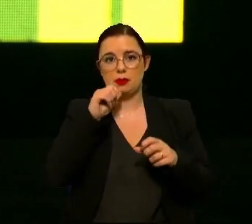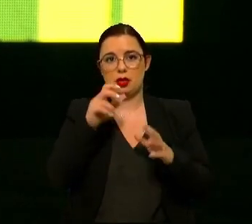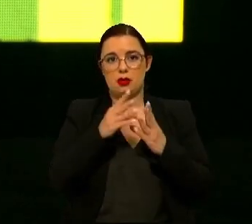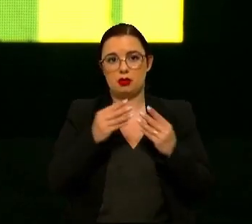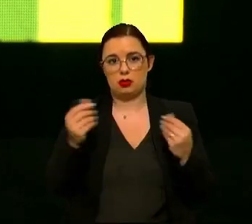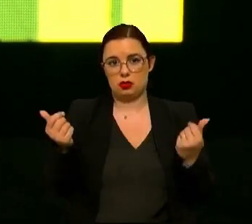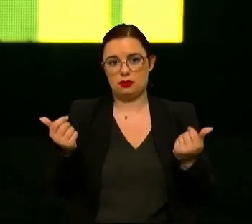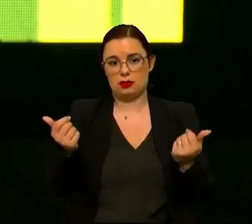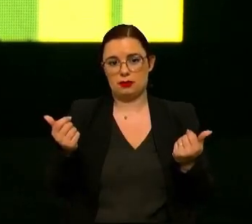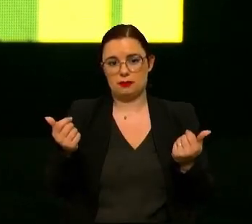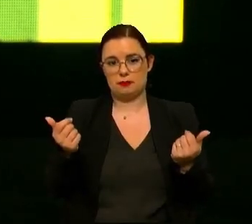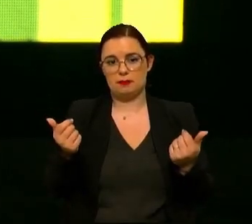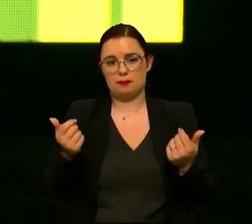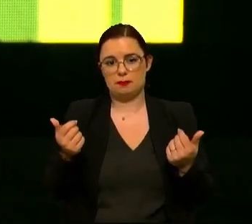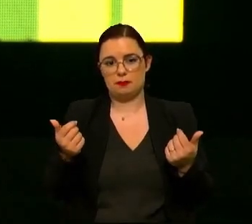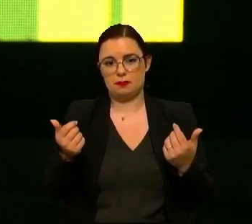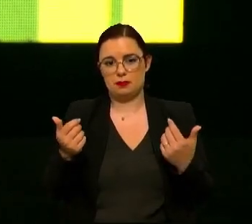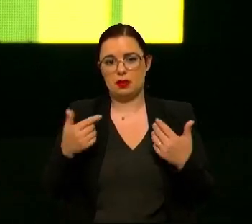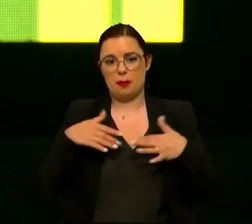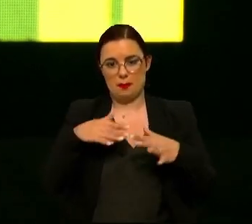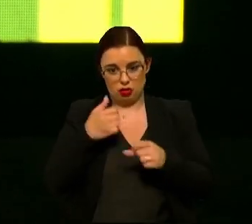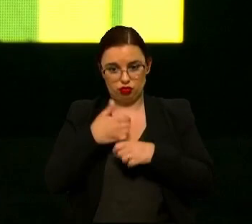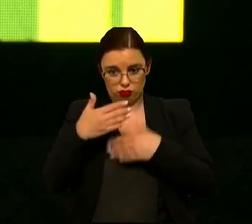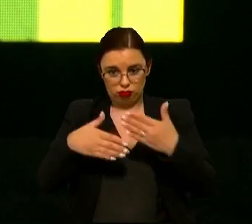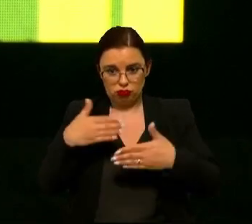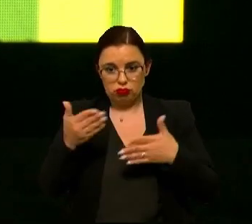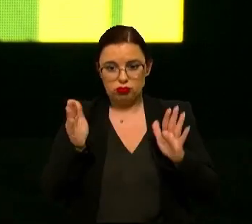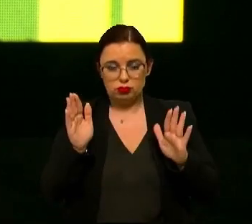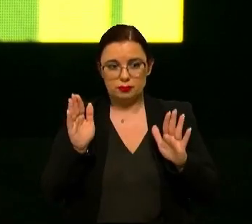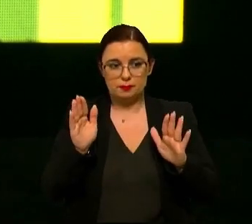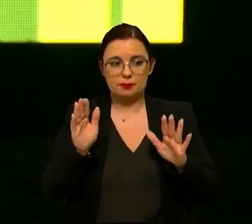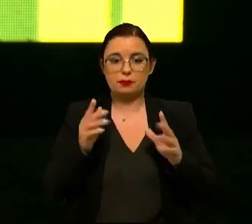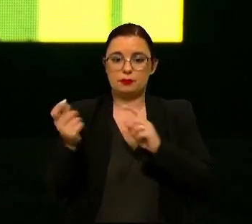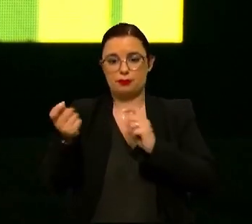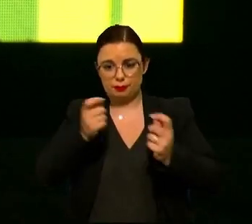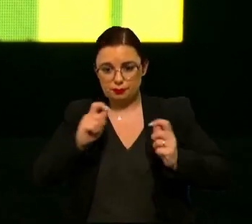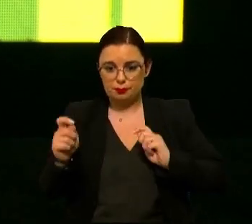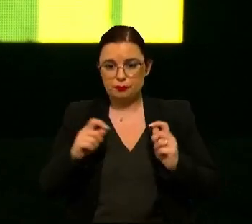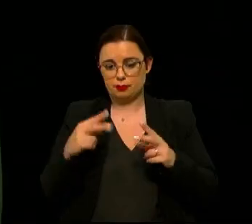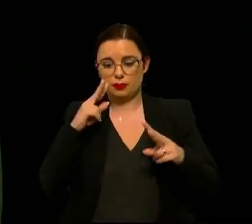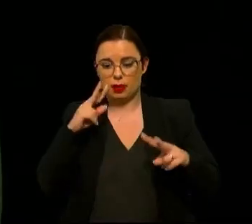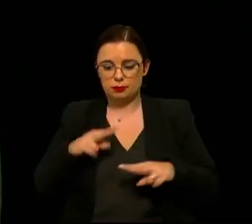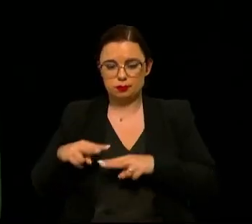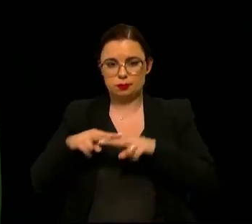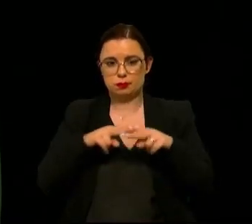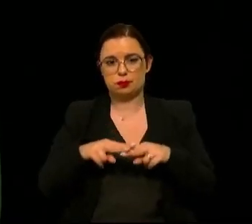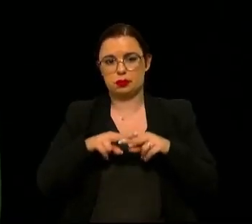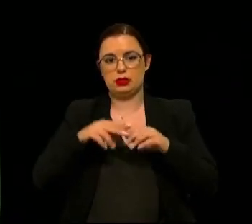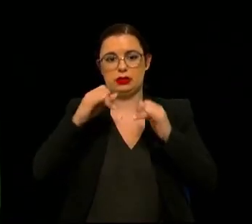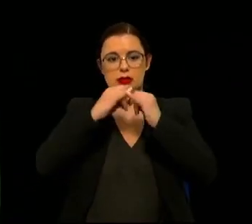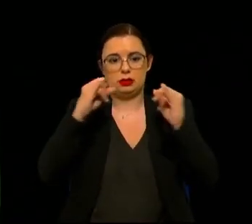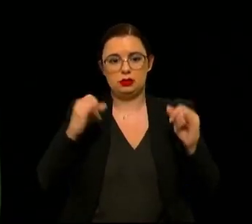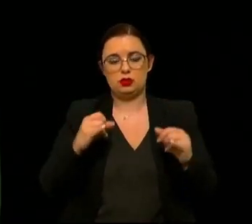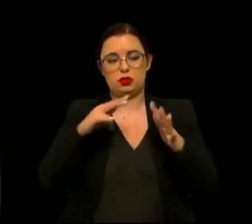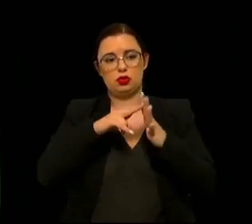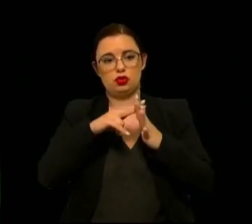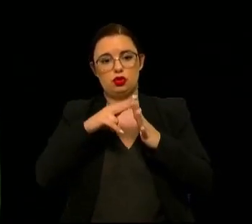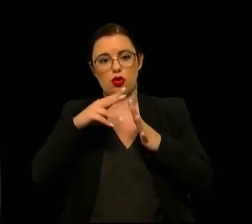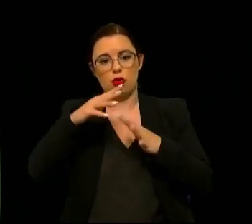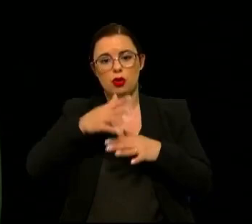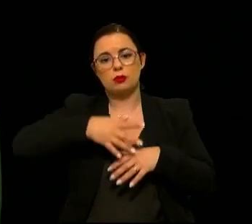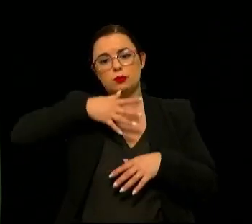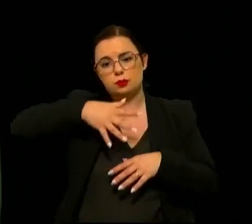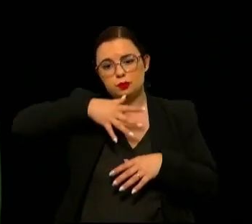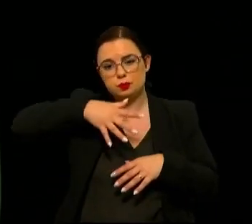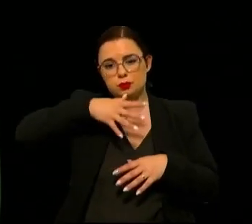muito bem é o que eu entendi mas está mas está em processo de não está em discussão tem a apreciação dos foros internacionais há conferências nas universidades